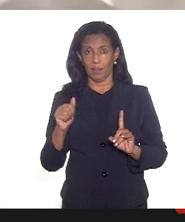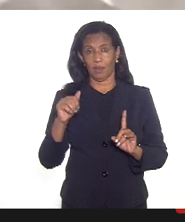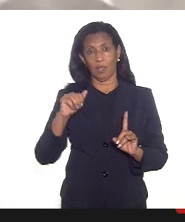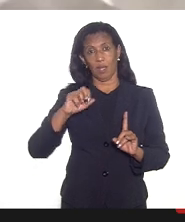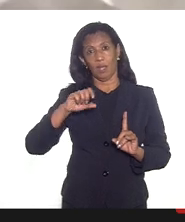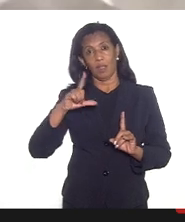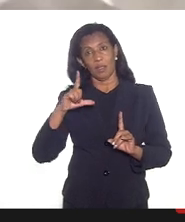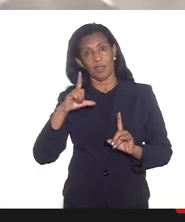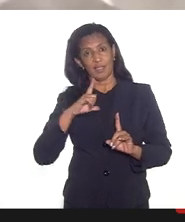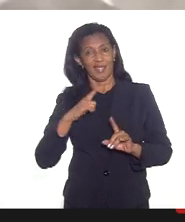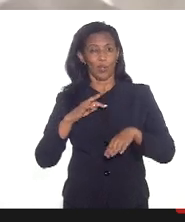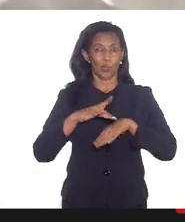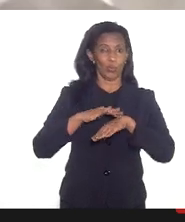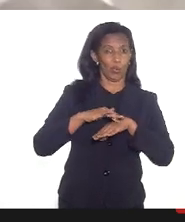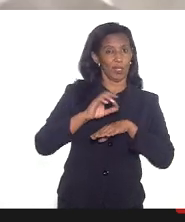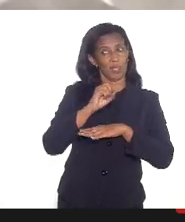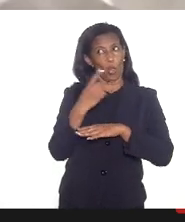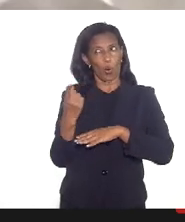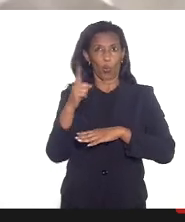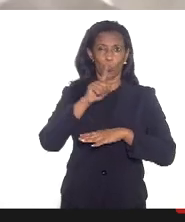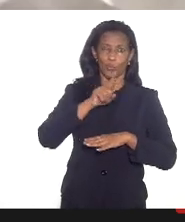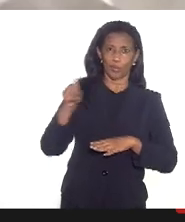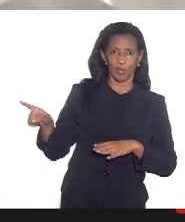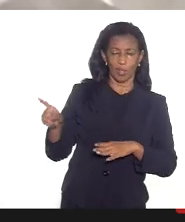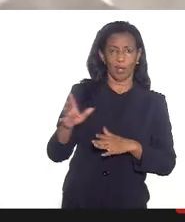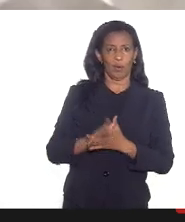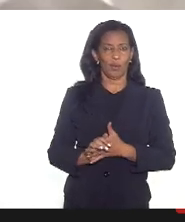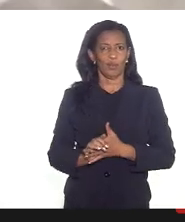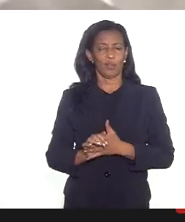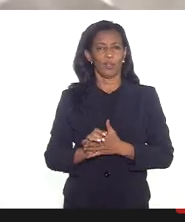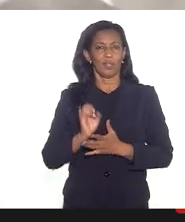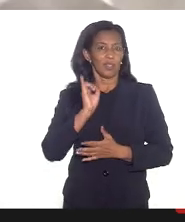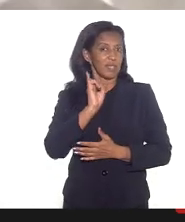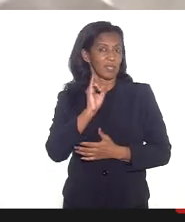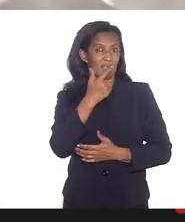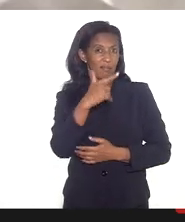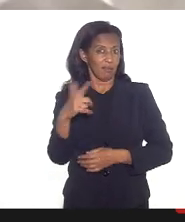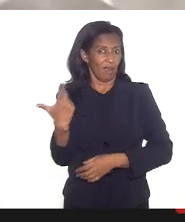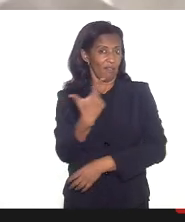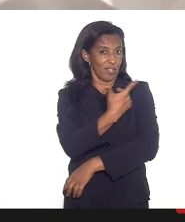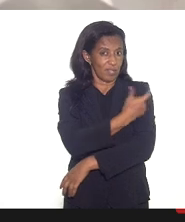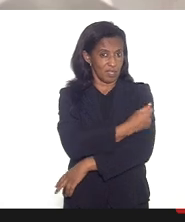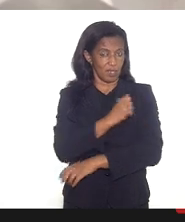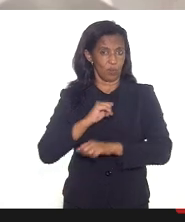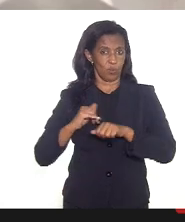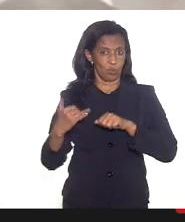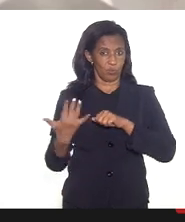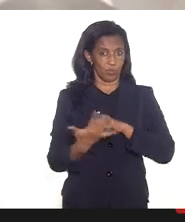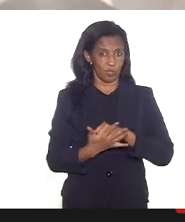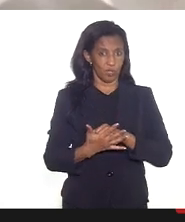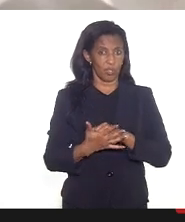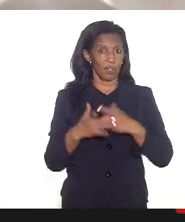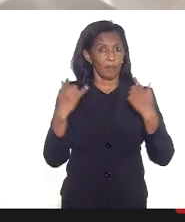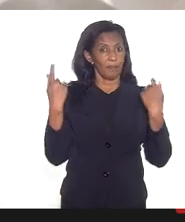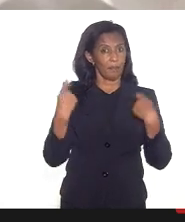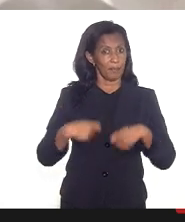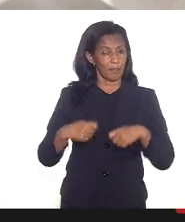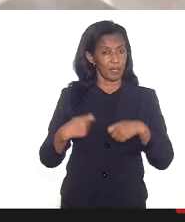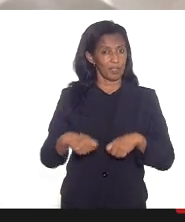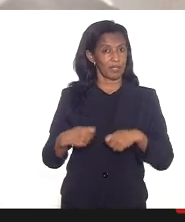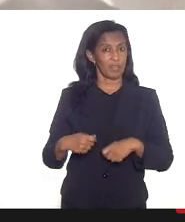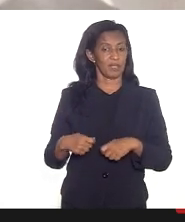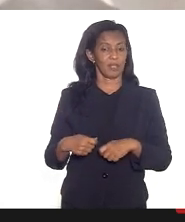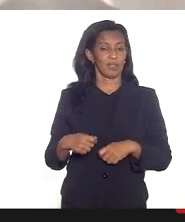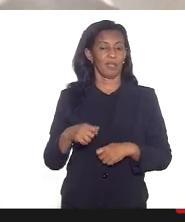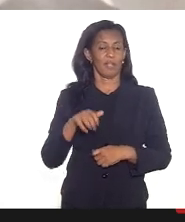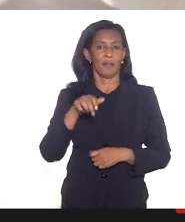comorbidades que ainda não tenham sido vacinadas contra Covid-19 deverão ser imunizadas